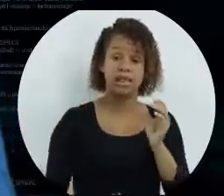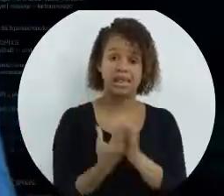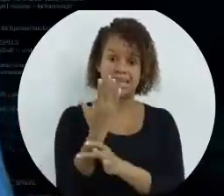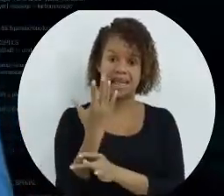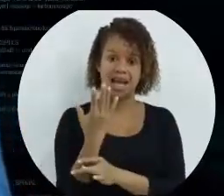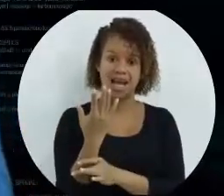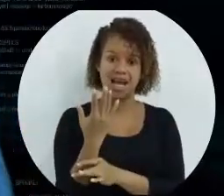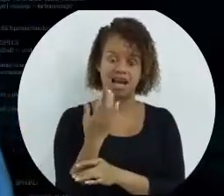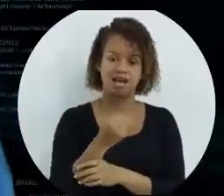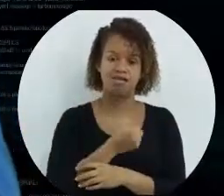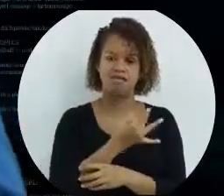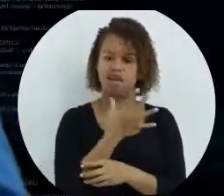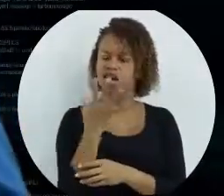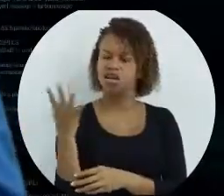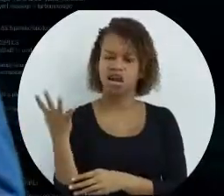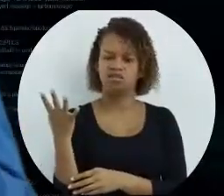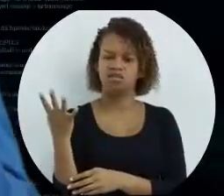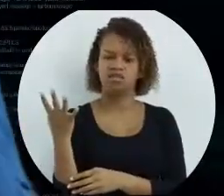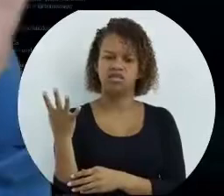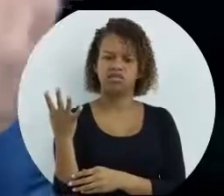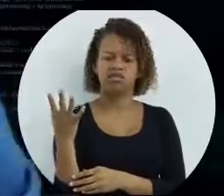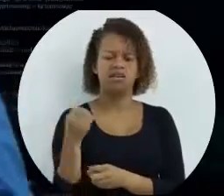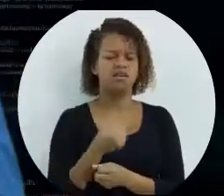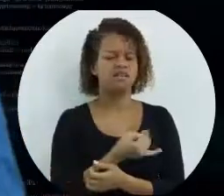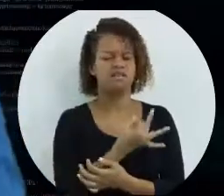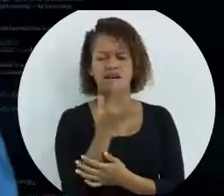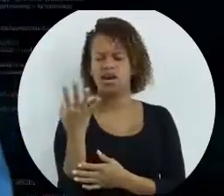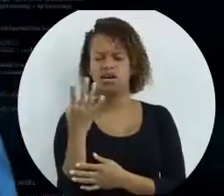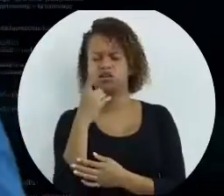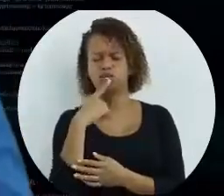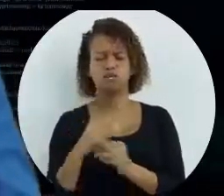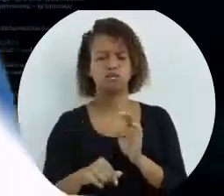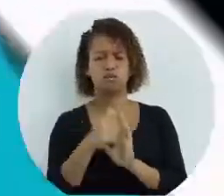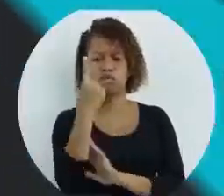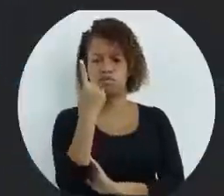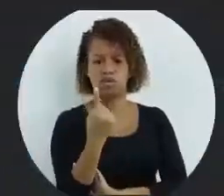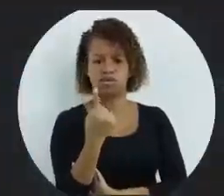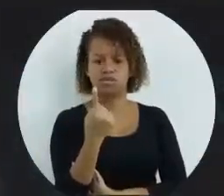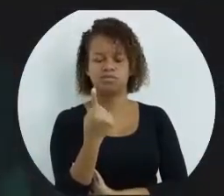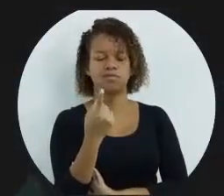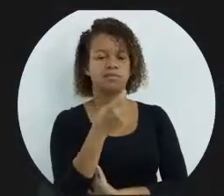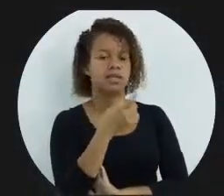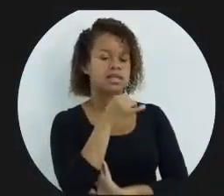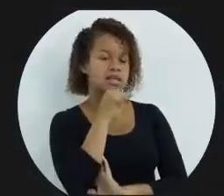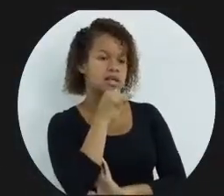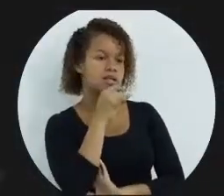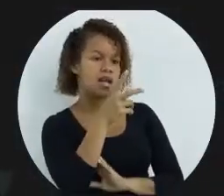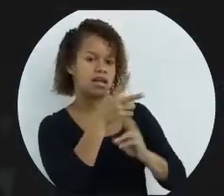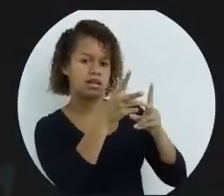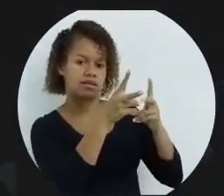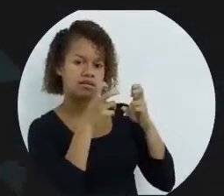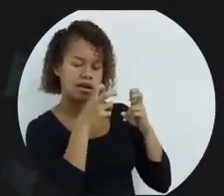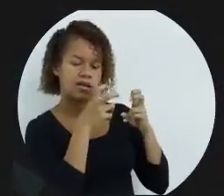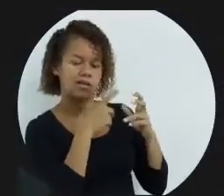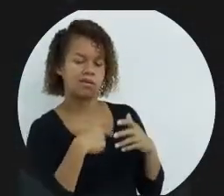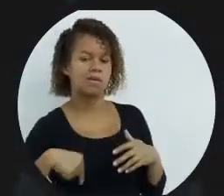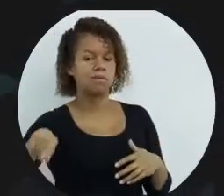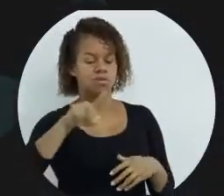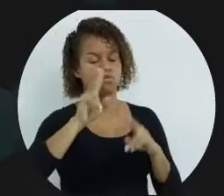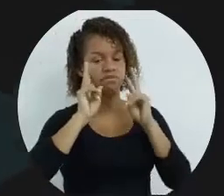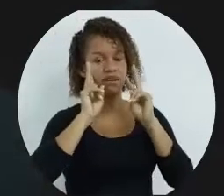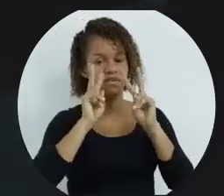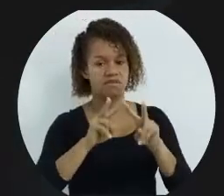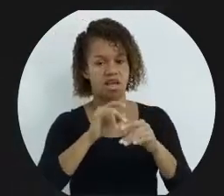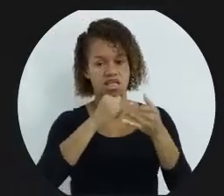variáveis, até várias variáveis de uma vez só. Aí no slide de identificadores, você vai